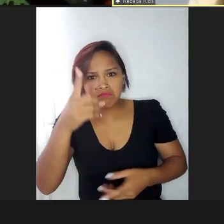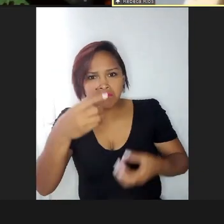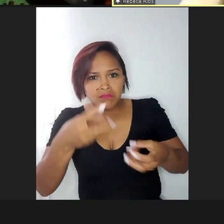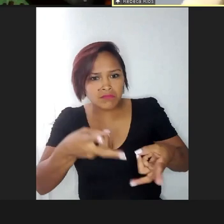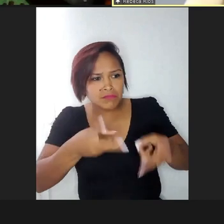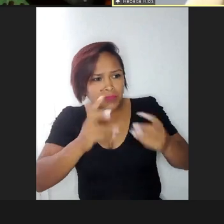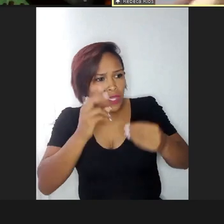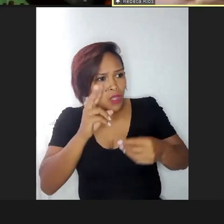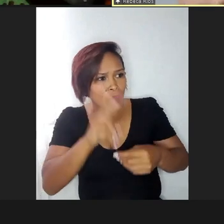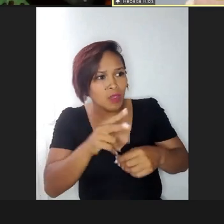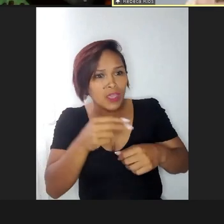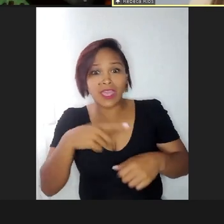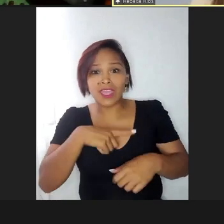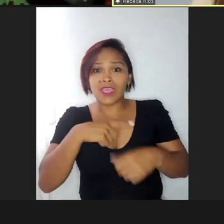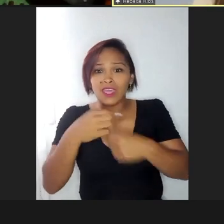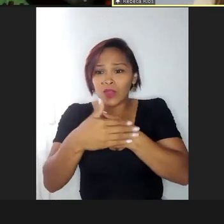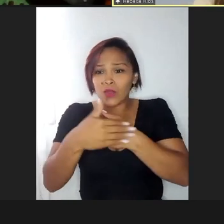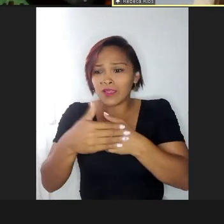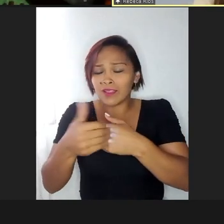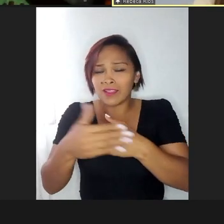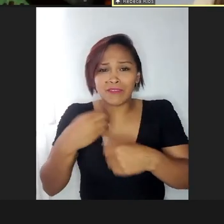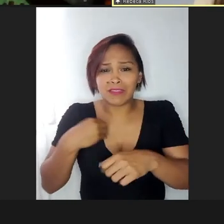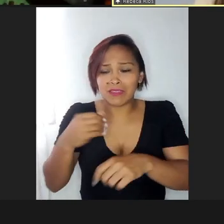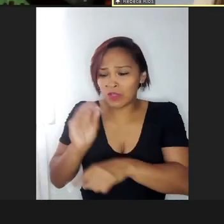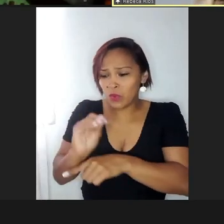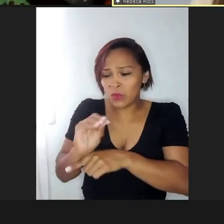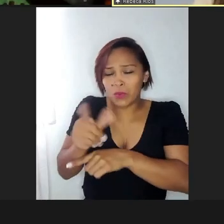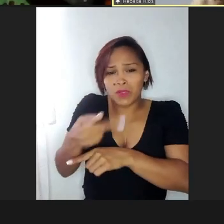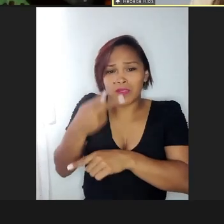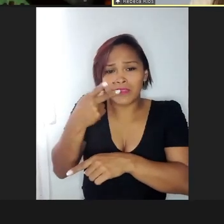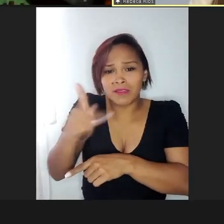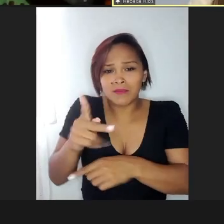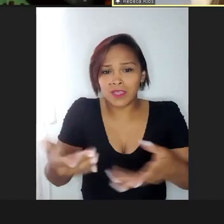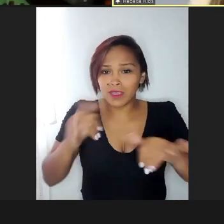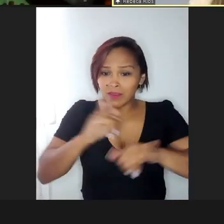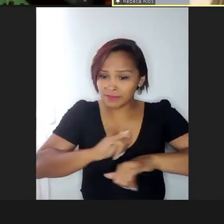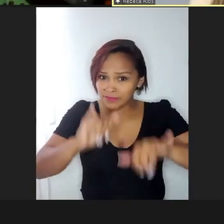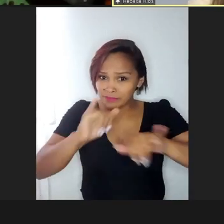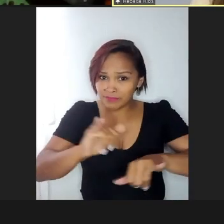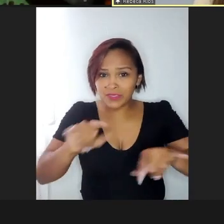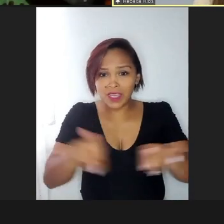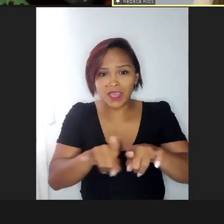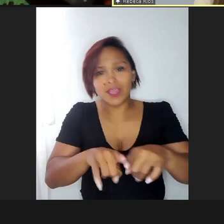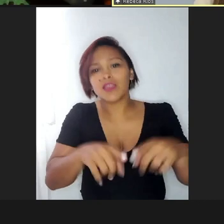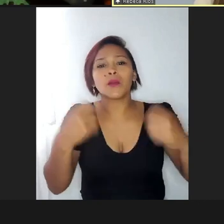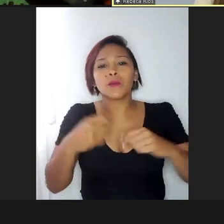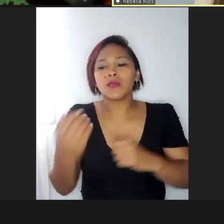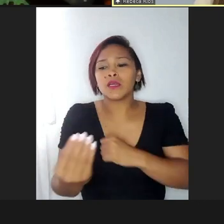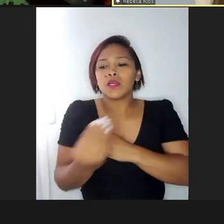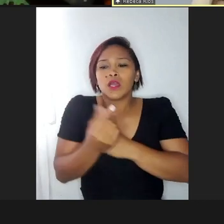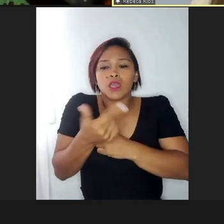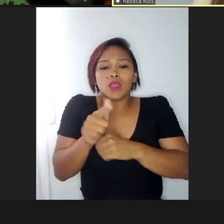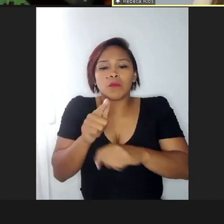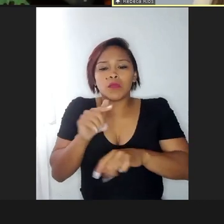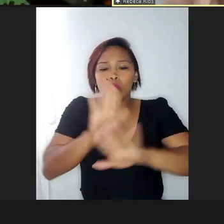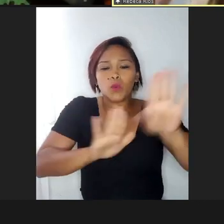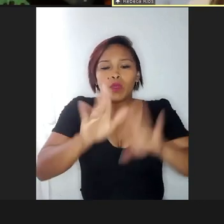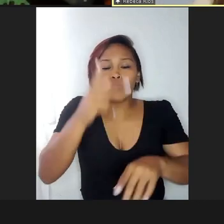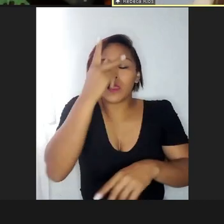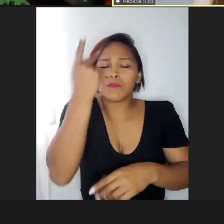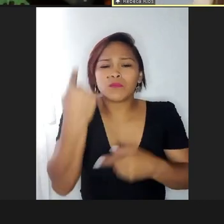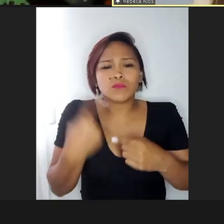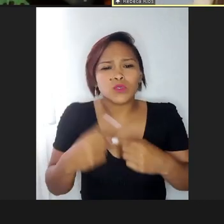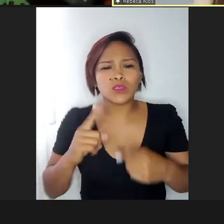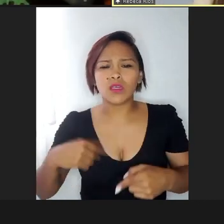tentando acolher ela, eu que, eu que tava dando uma notícia ali, né, de ver se eu precisando acolher aquela pessoa, porque nós não